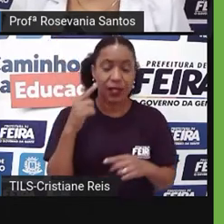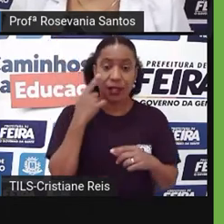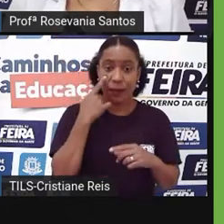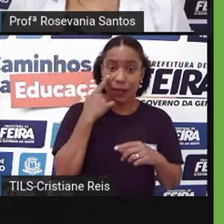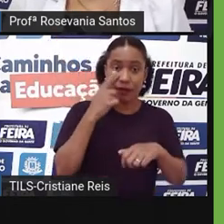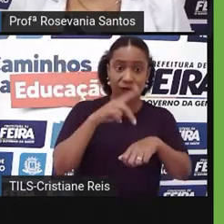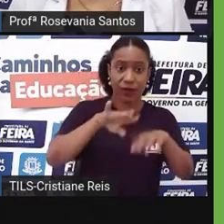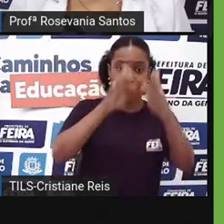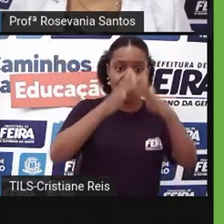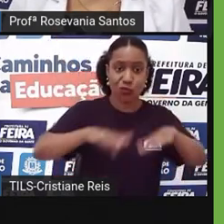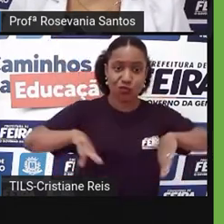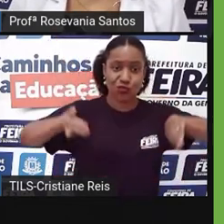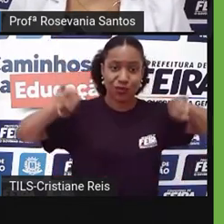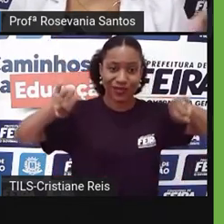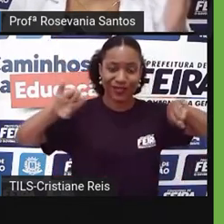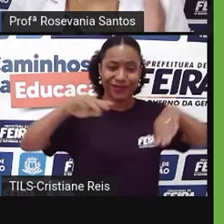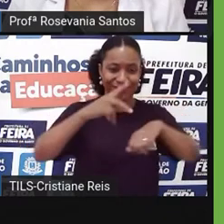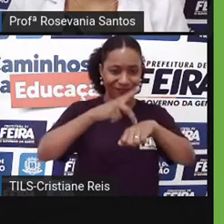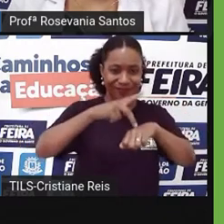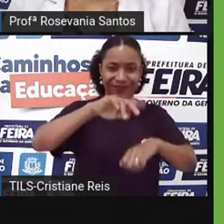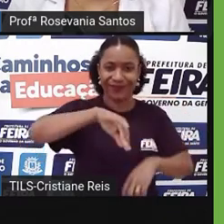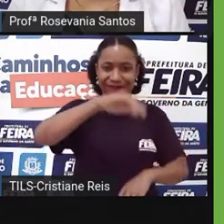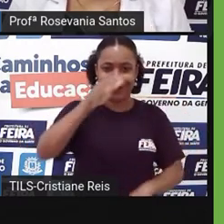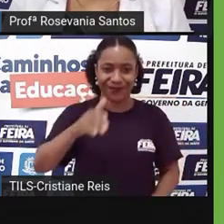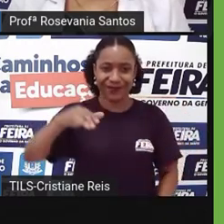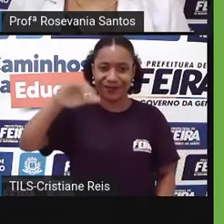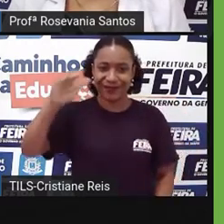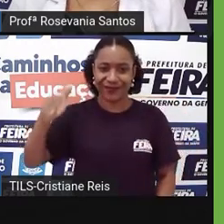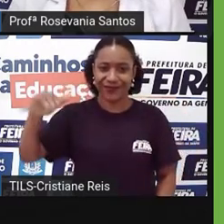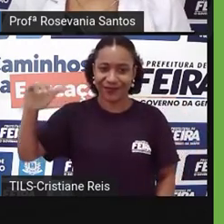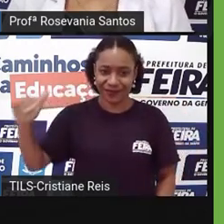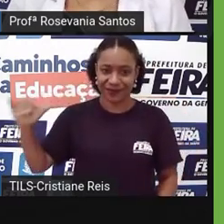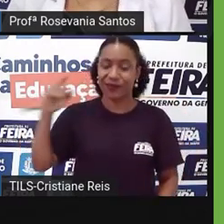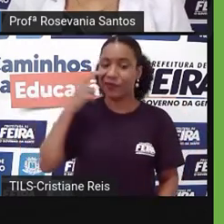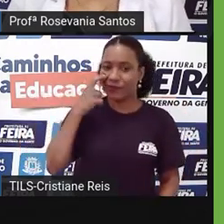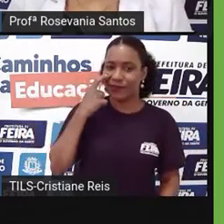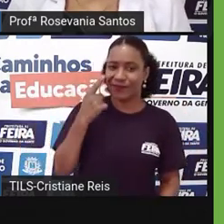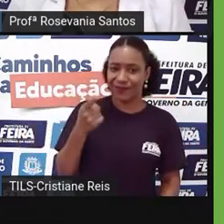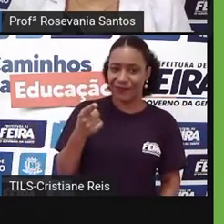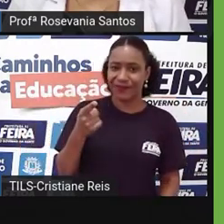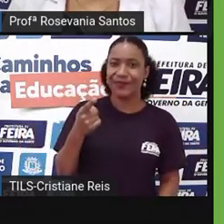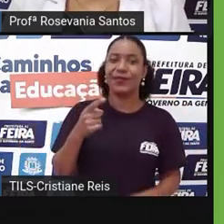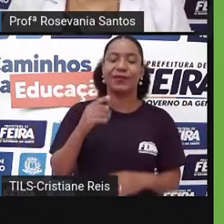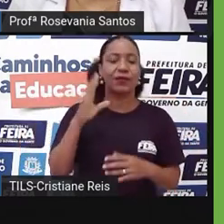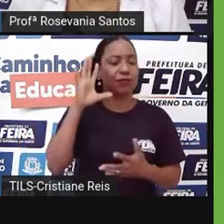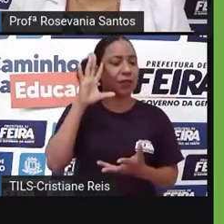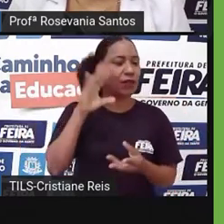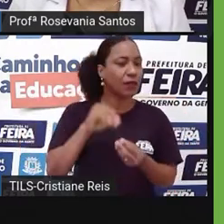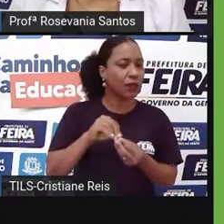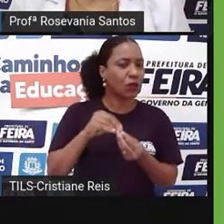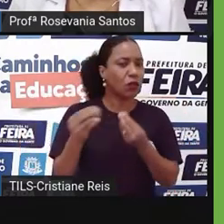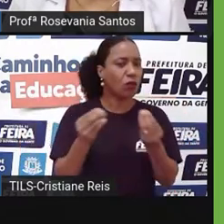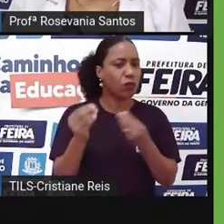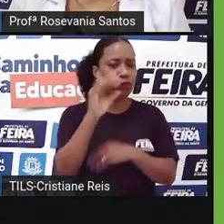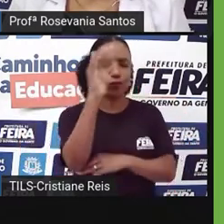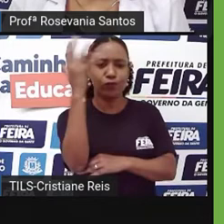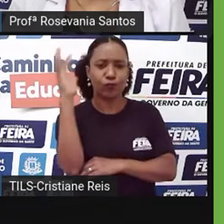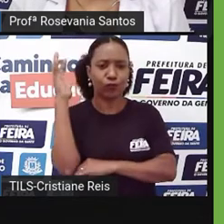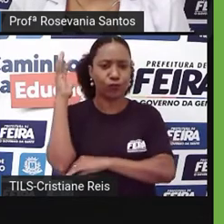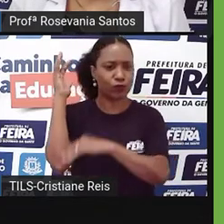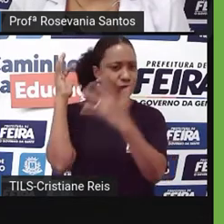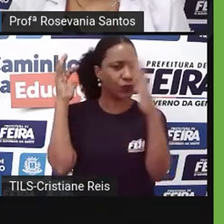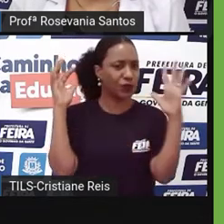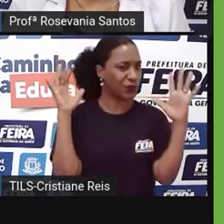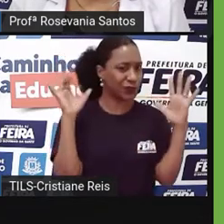descendo em direção, né, à região centro-oeste. Então, só pra você entender o perfil que foi dado aí. Então, esses